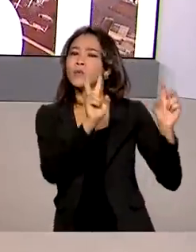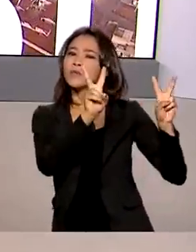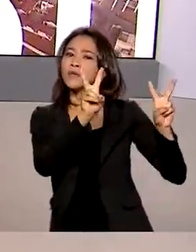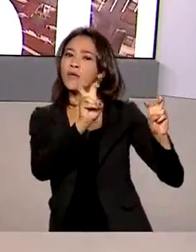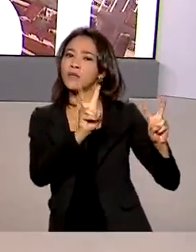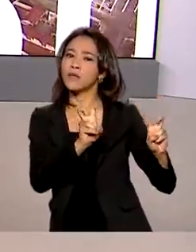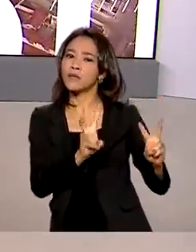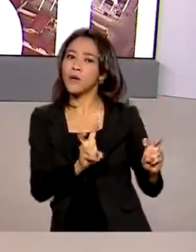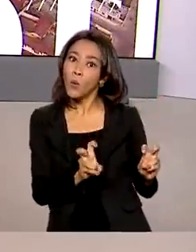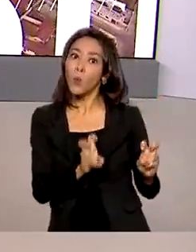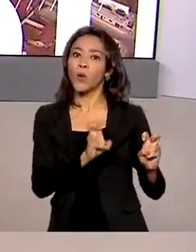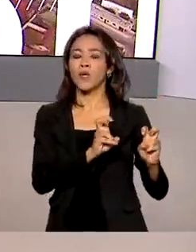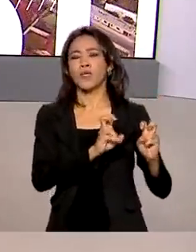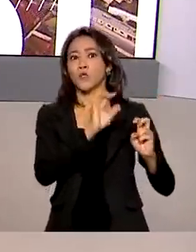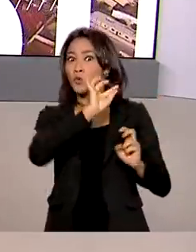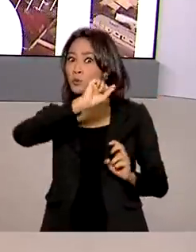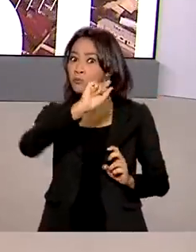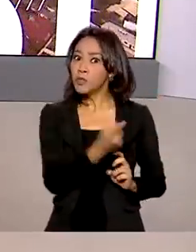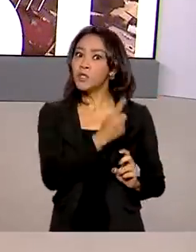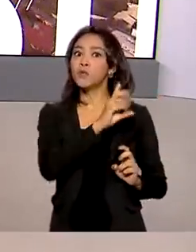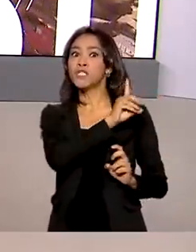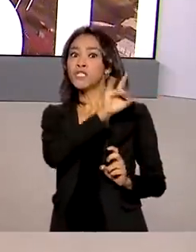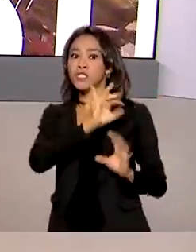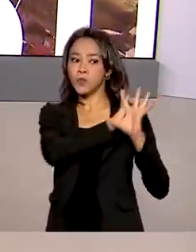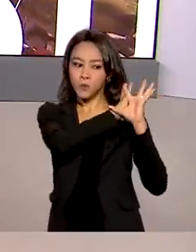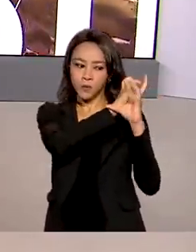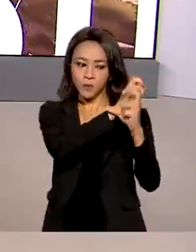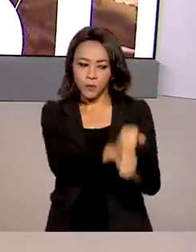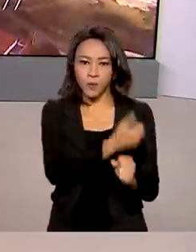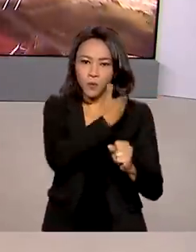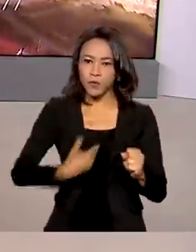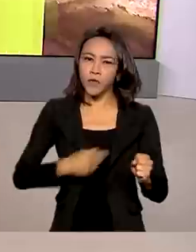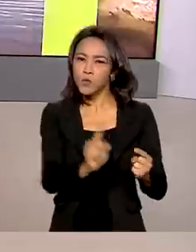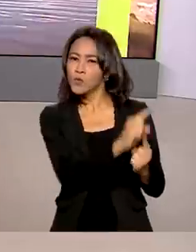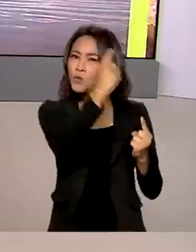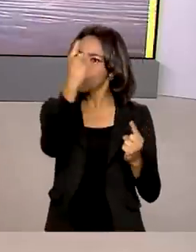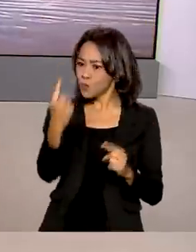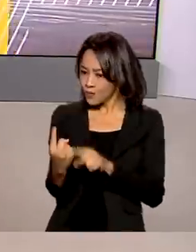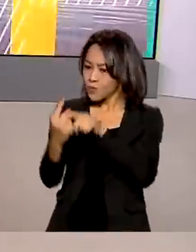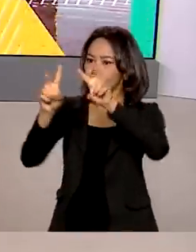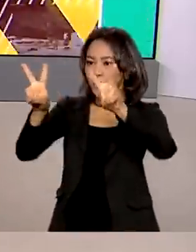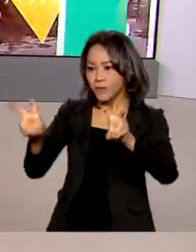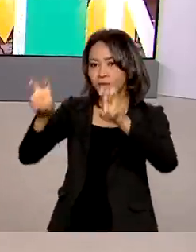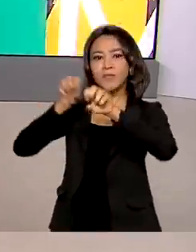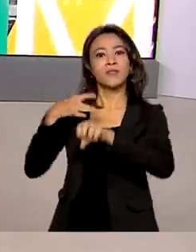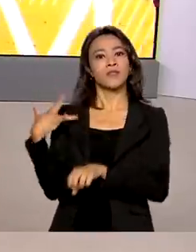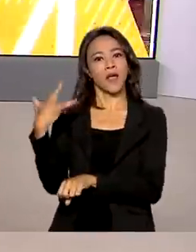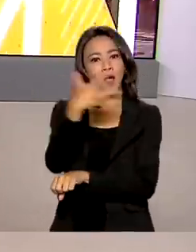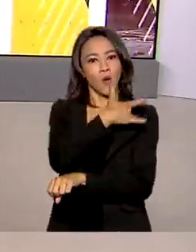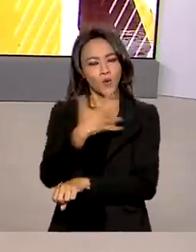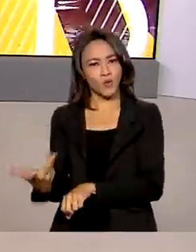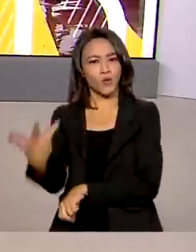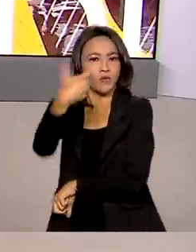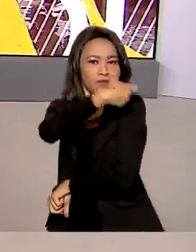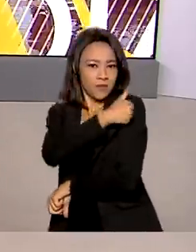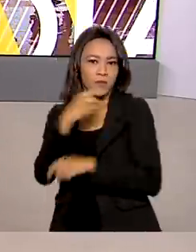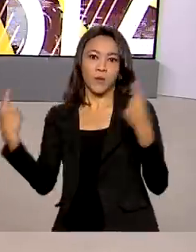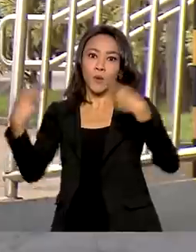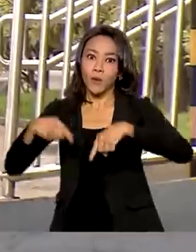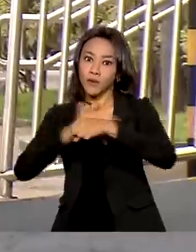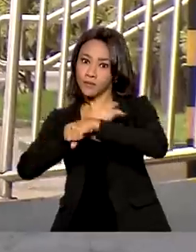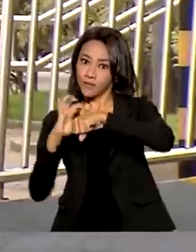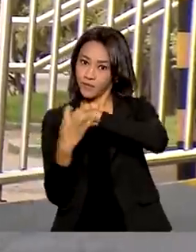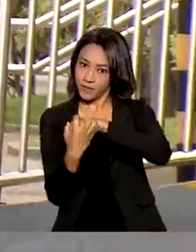destaque nos mil dias do atual governo. Um deles é a saúde, com investimentos na vacinação contra a Covid-19.